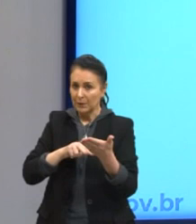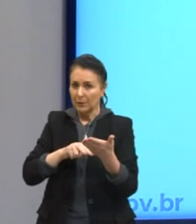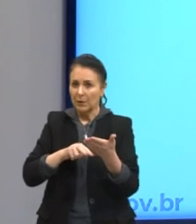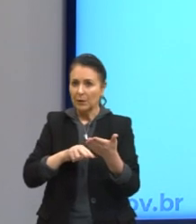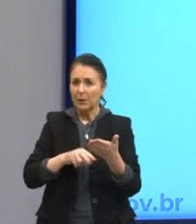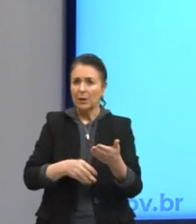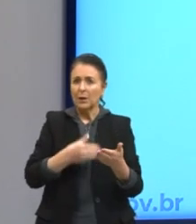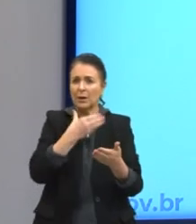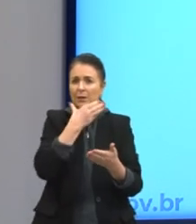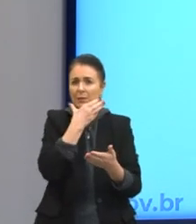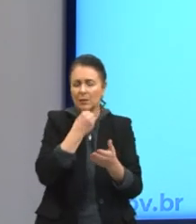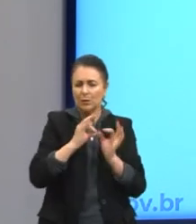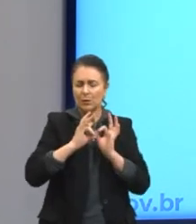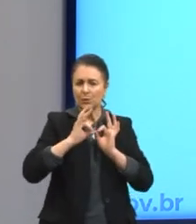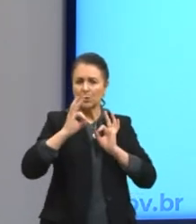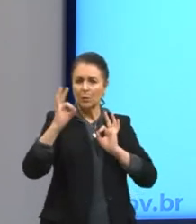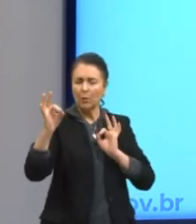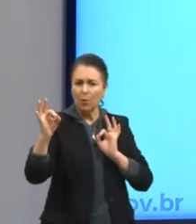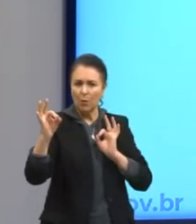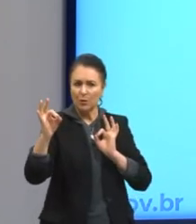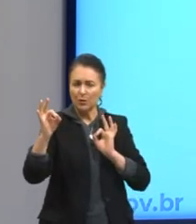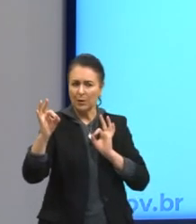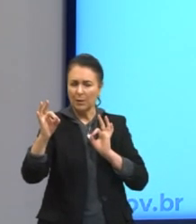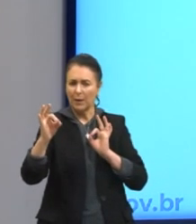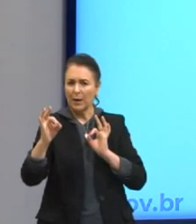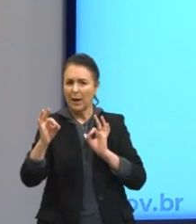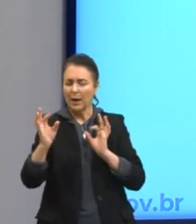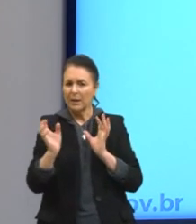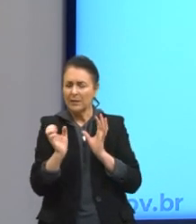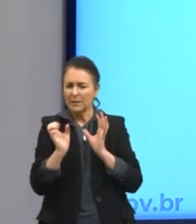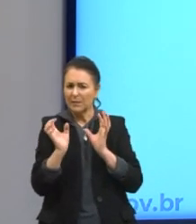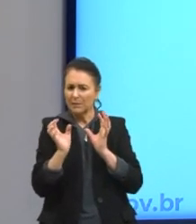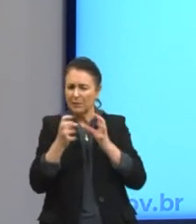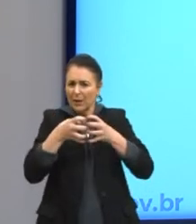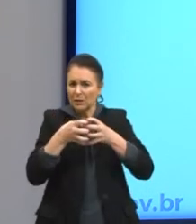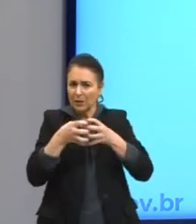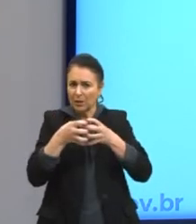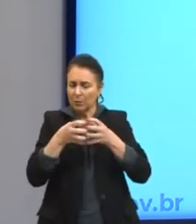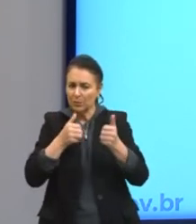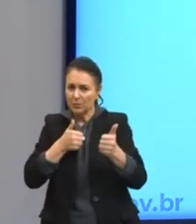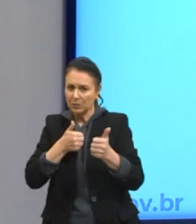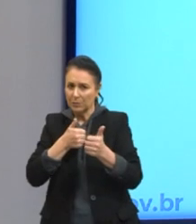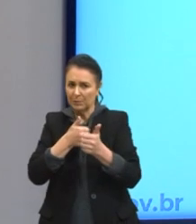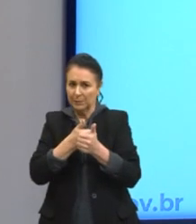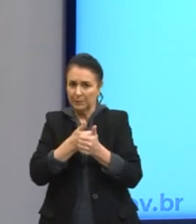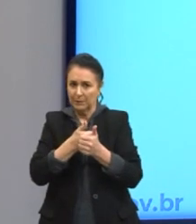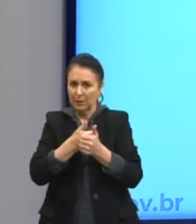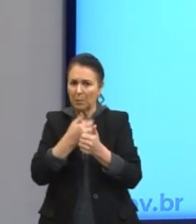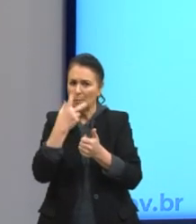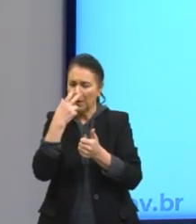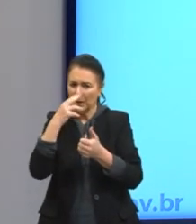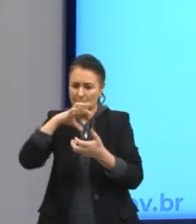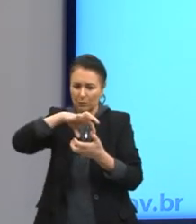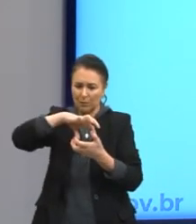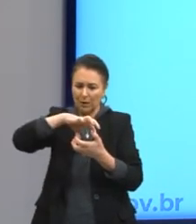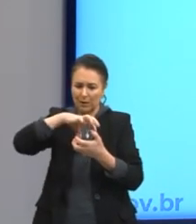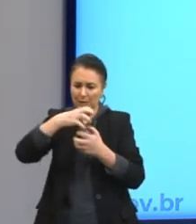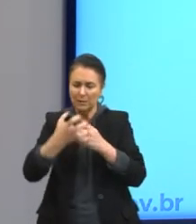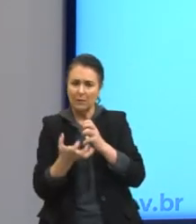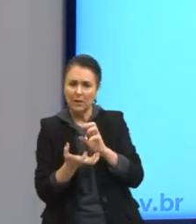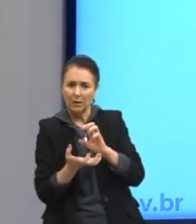o de longe esboça lhe chegar perto, se fecha. Convexo integral de esfera. Seriça,